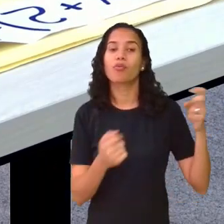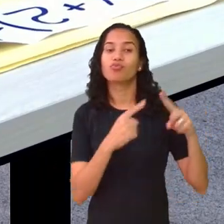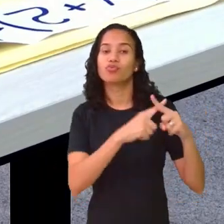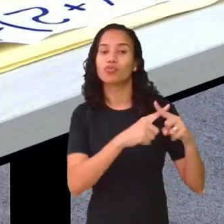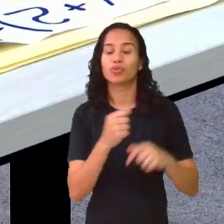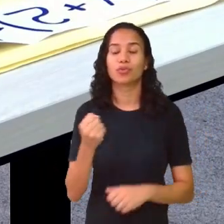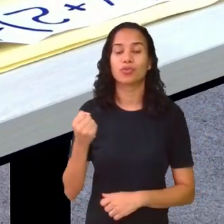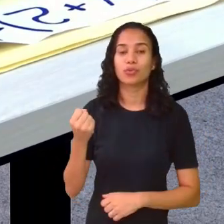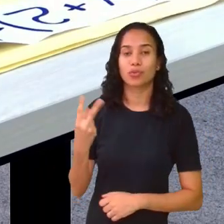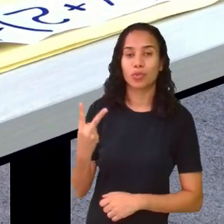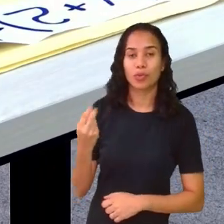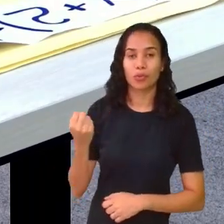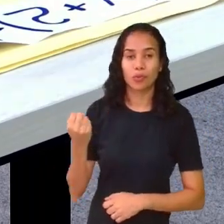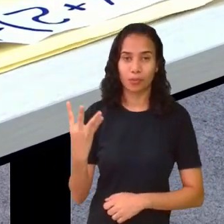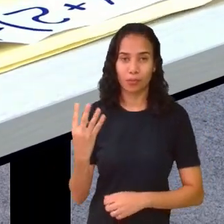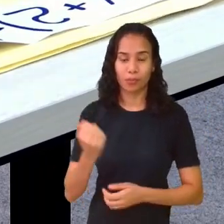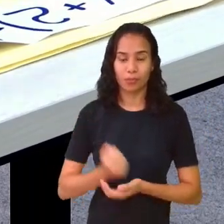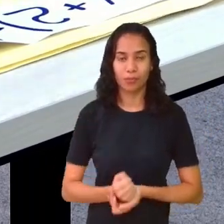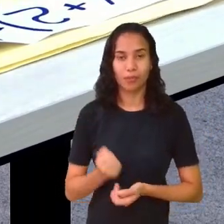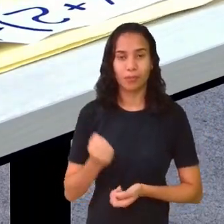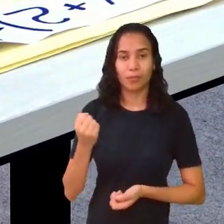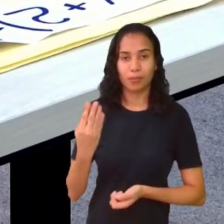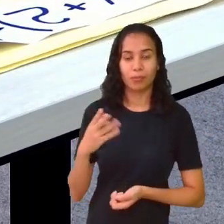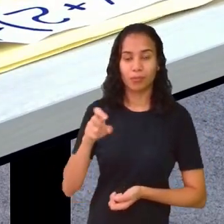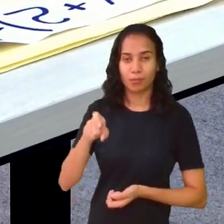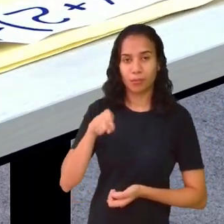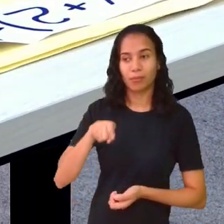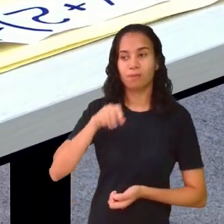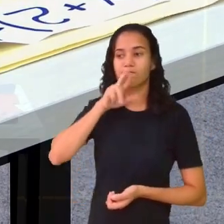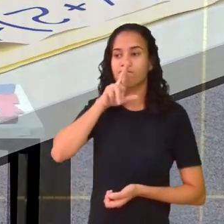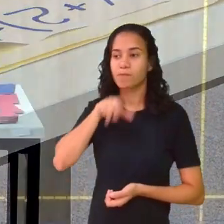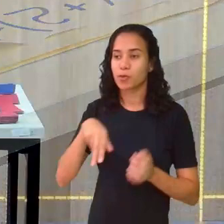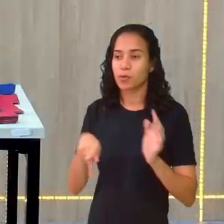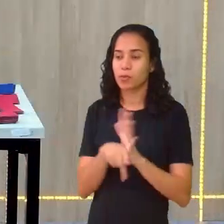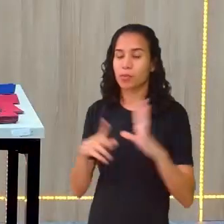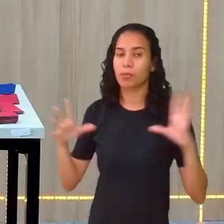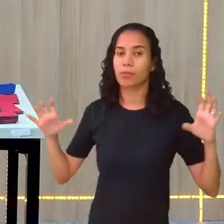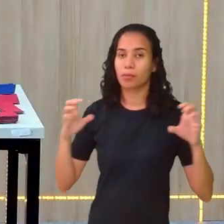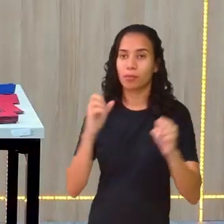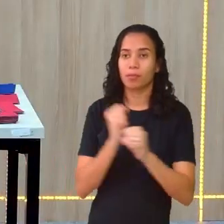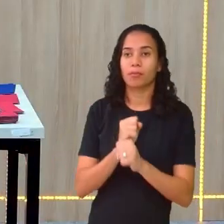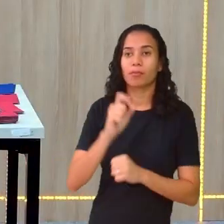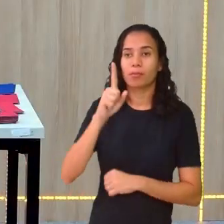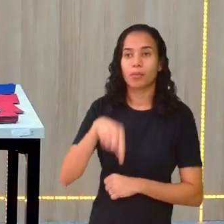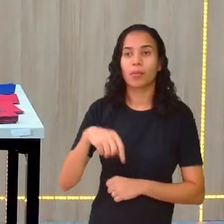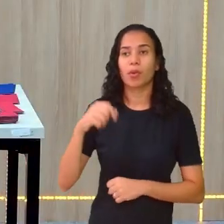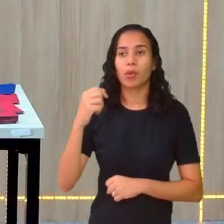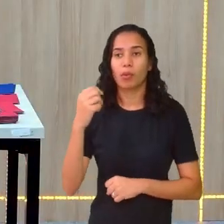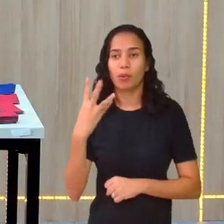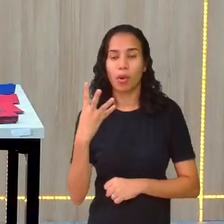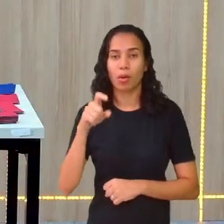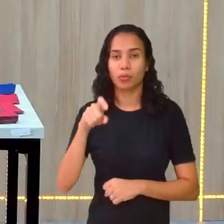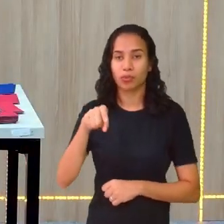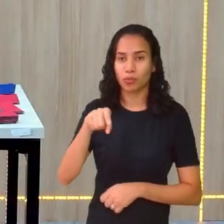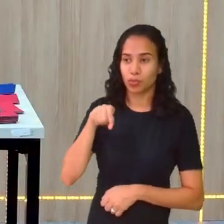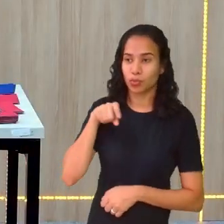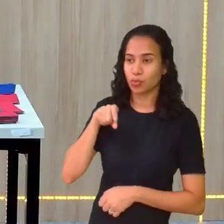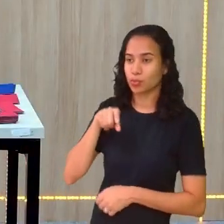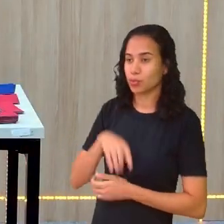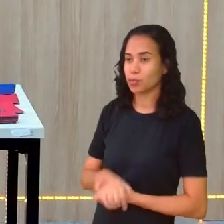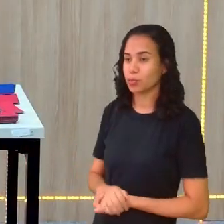2, 4. O resultado dessa expressão toda é 4X